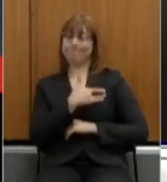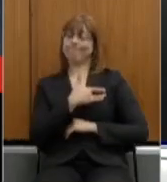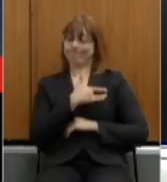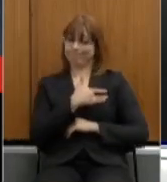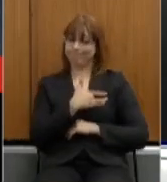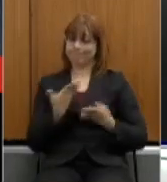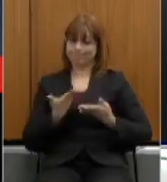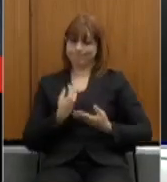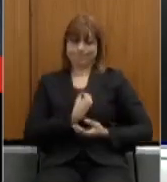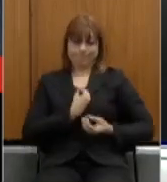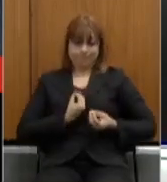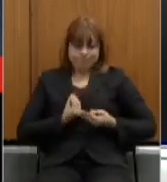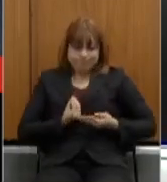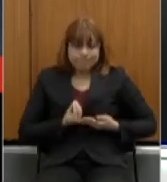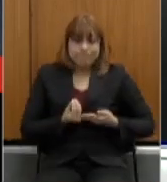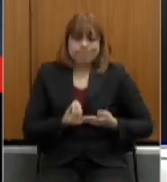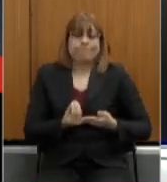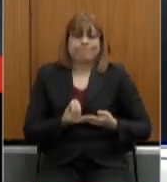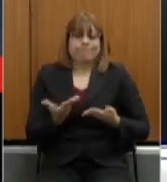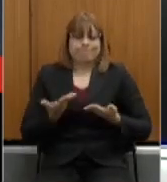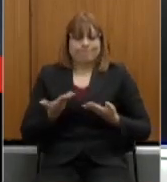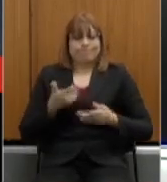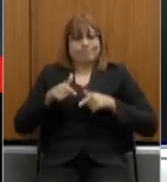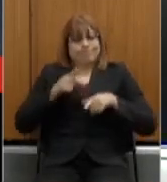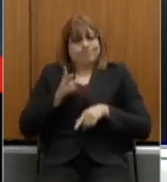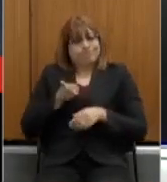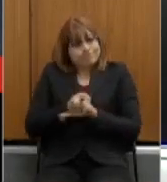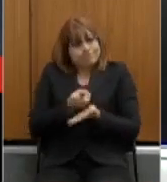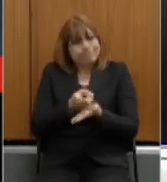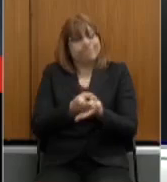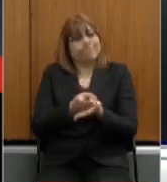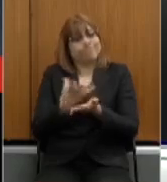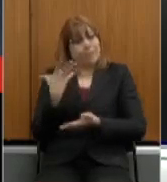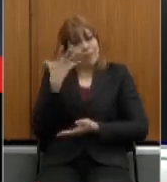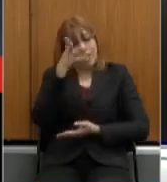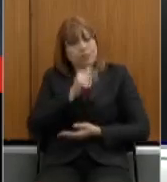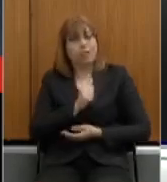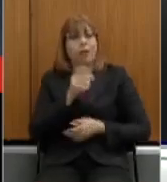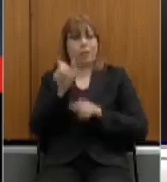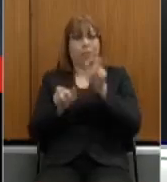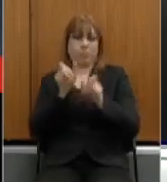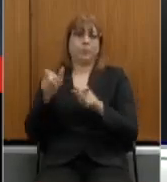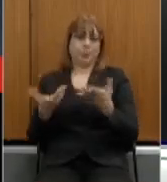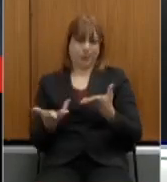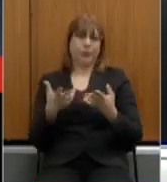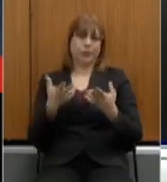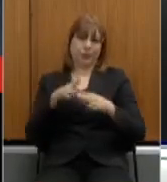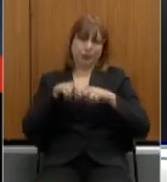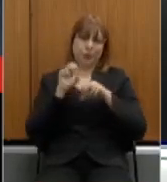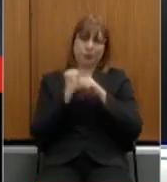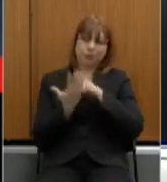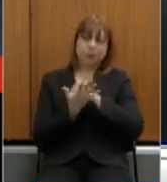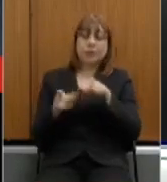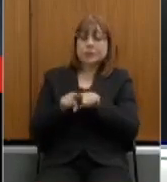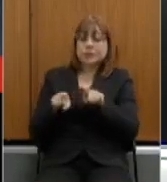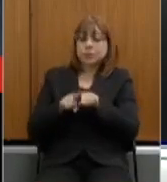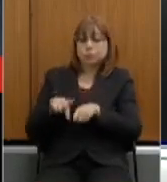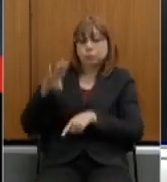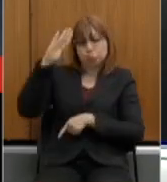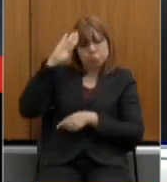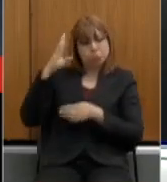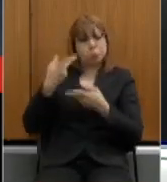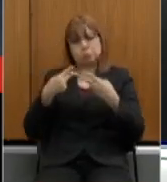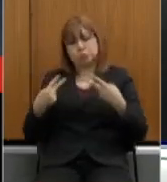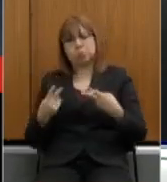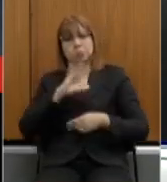suas vidas durante esta pandemia a fim de salvar vidas e os agentes das forças de segurança que atuam em várias